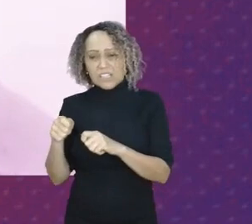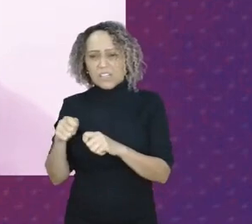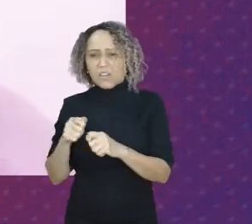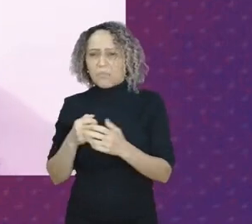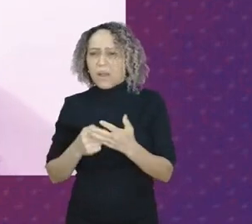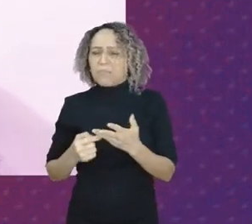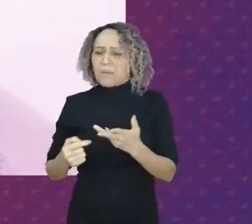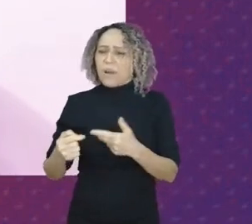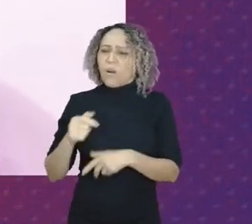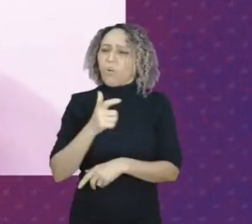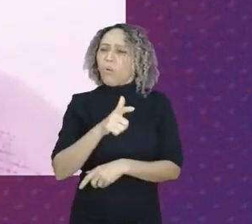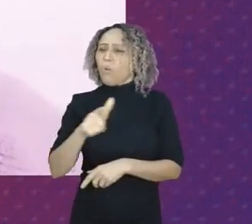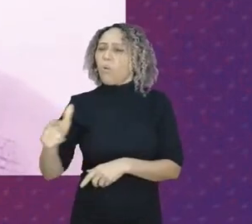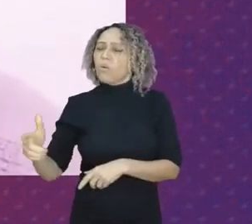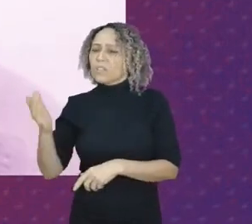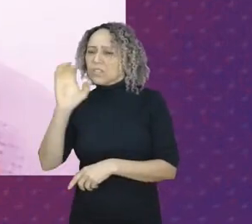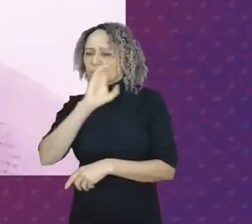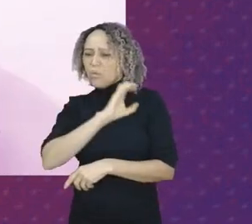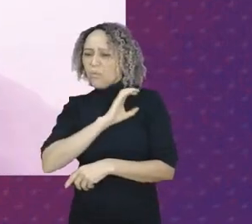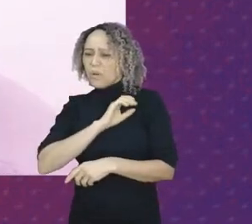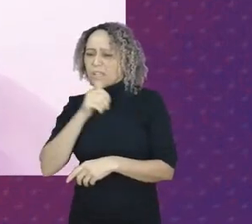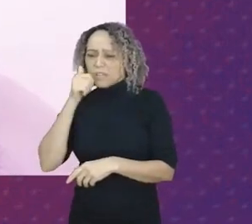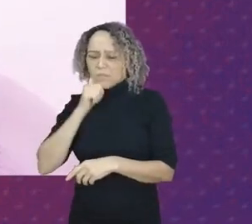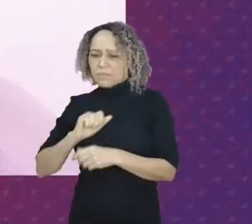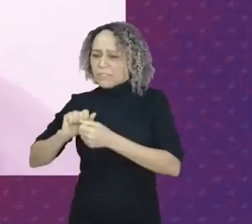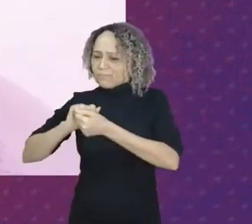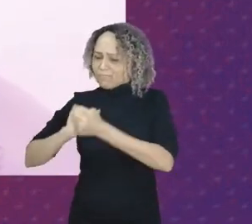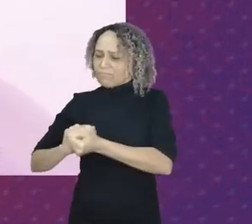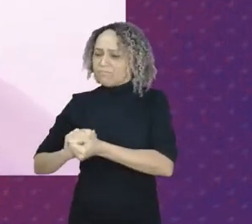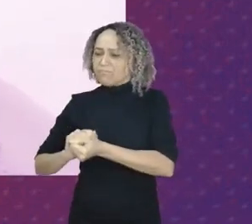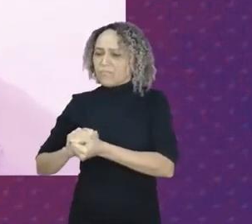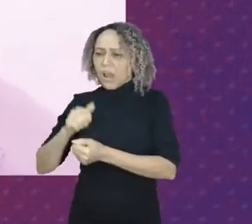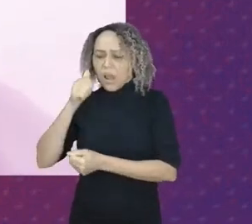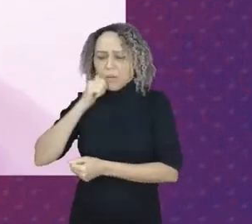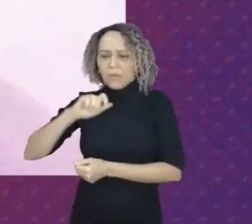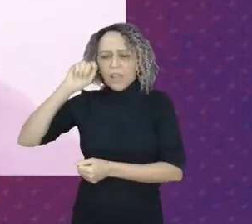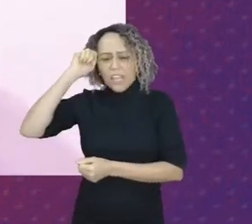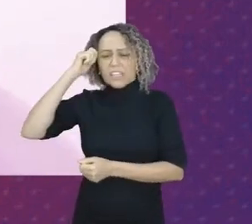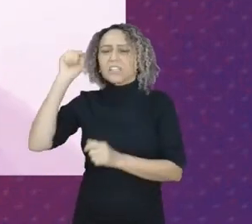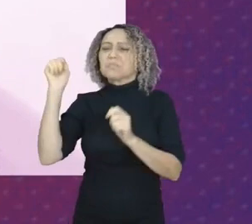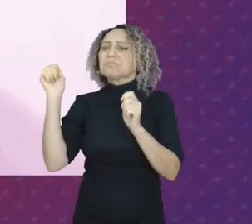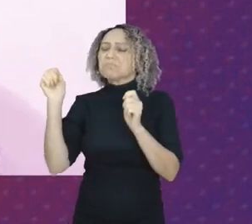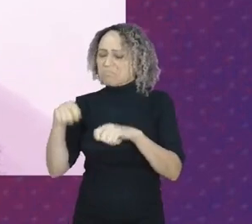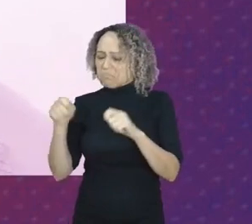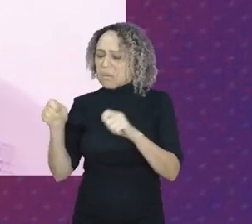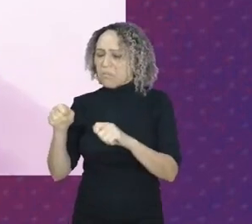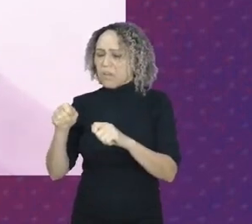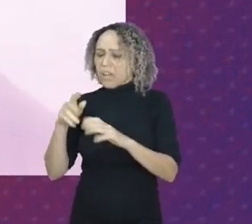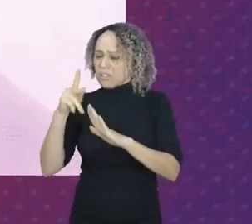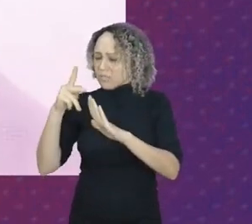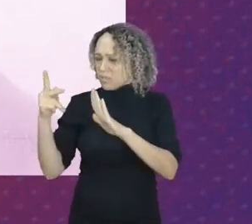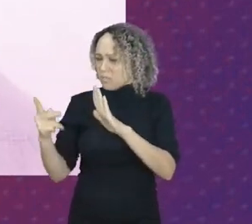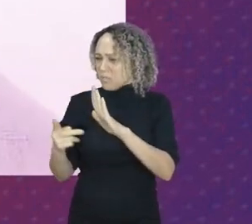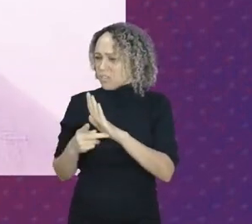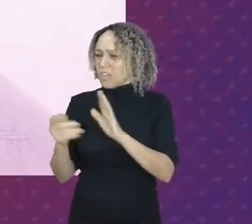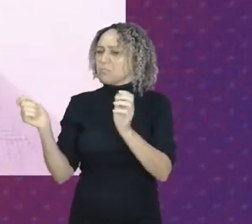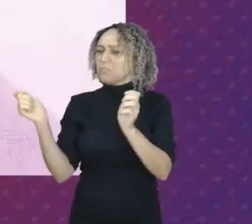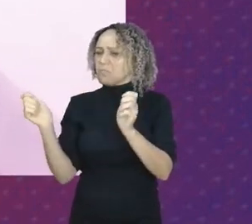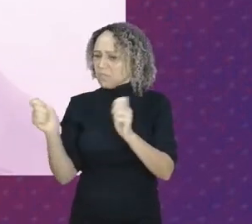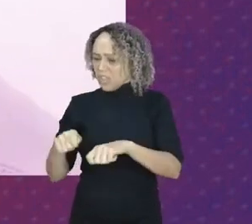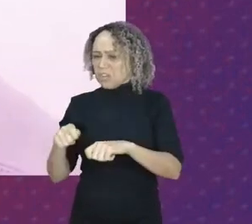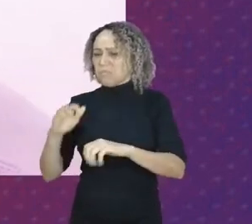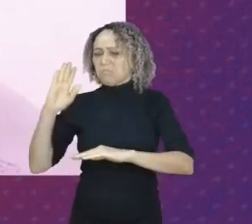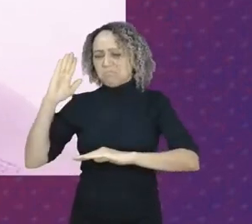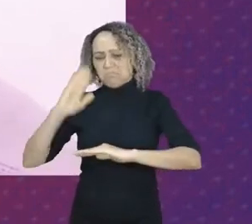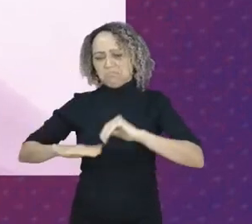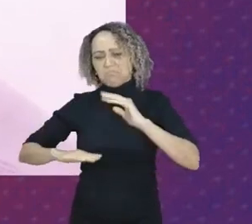possível e a mulher negra torna os seus projetos possíveis, vamos olhar um pouco